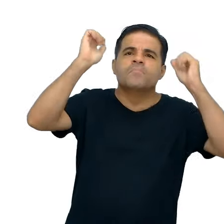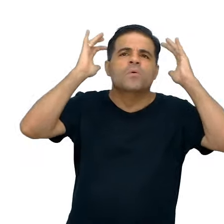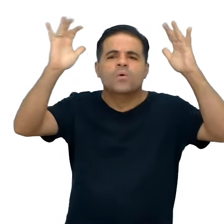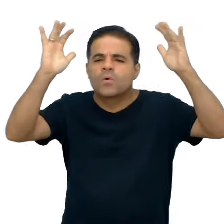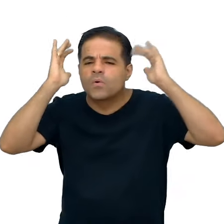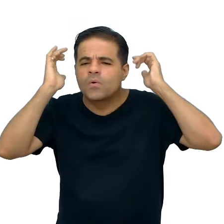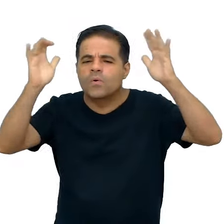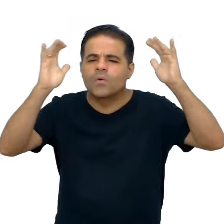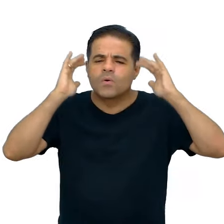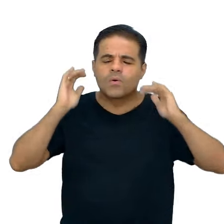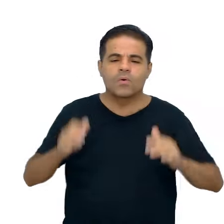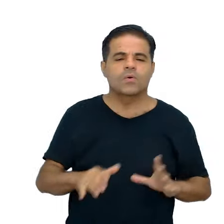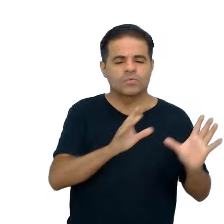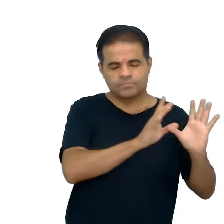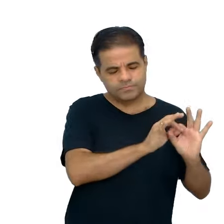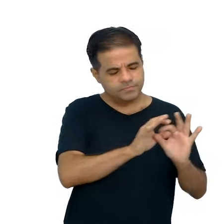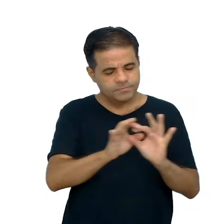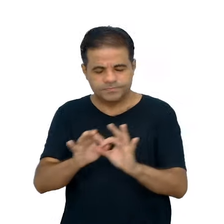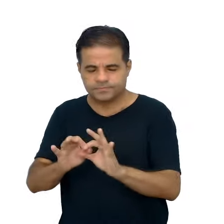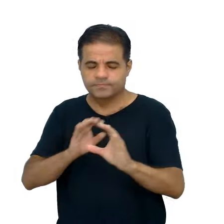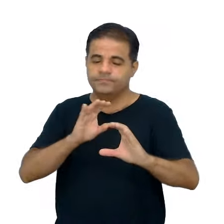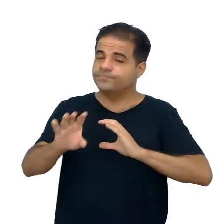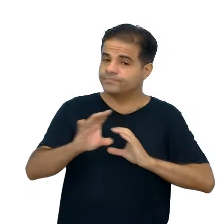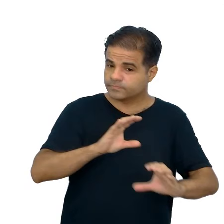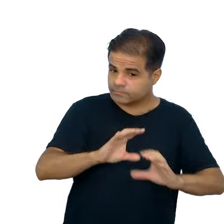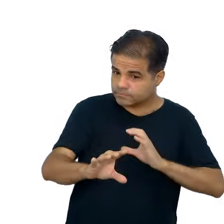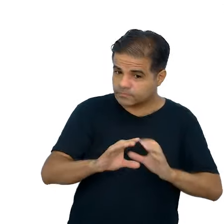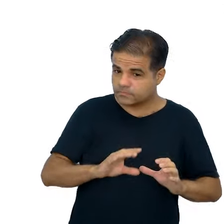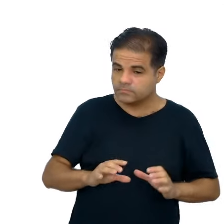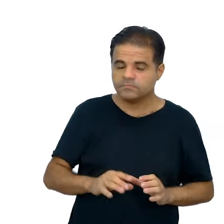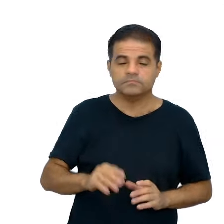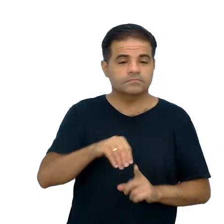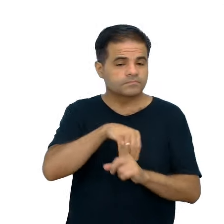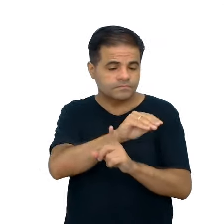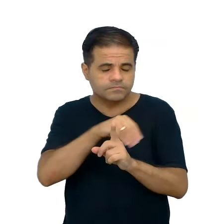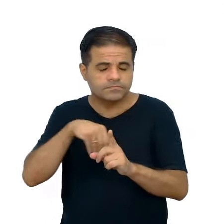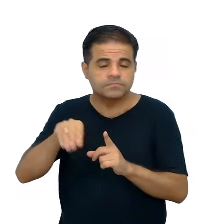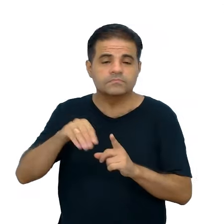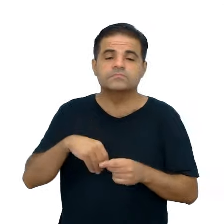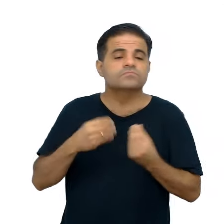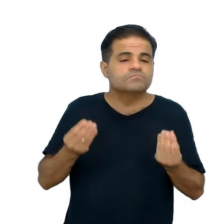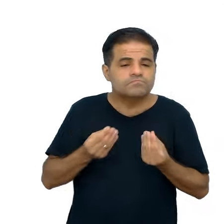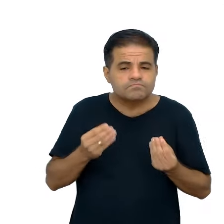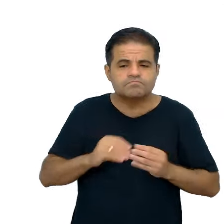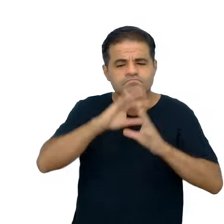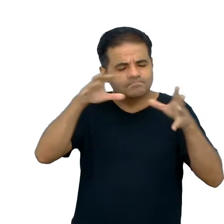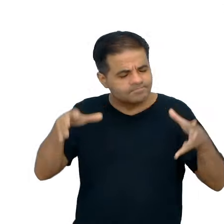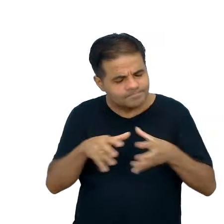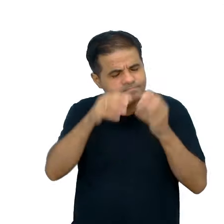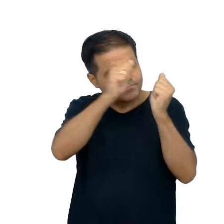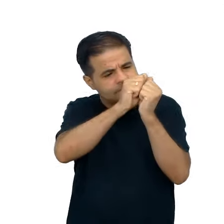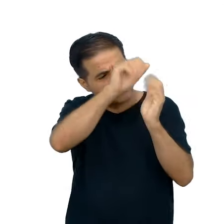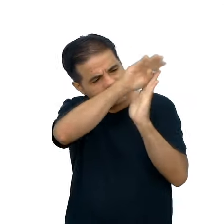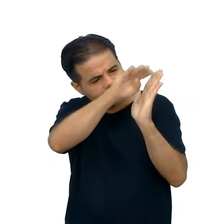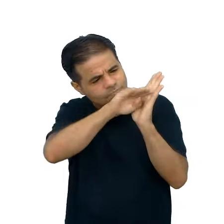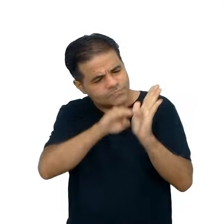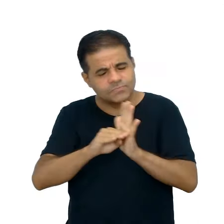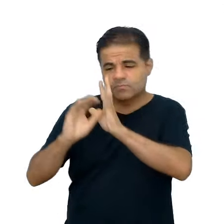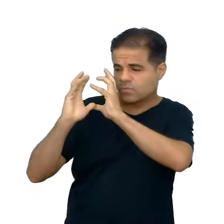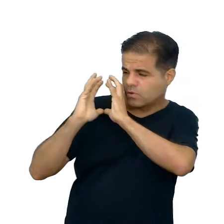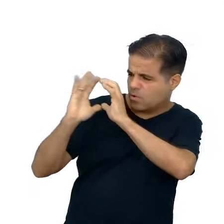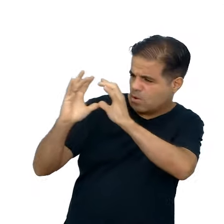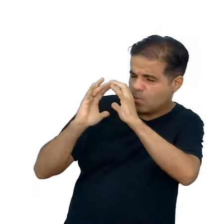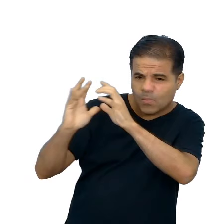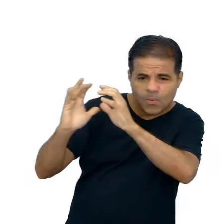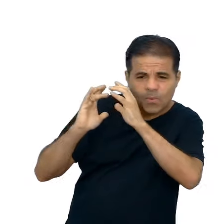coerência, que é essa realização comunicativa entre interlocutores, por meio de um conjunto de fatores cognitivos,